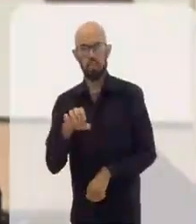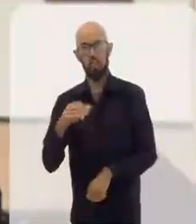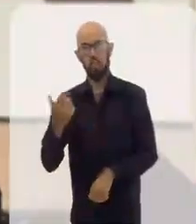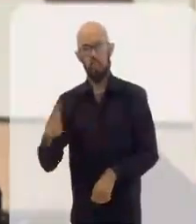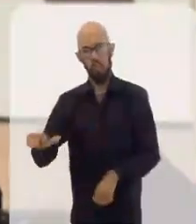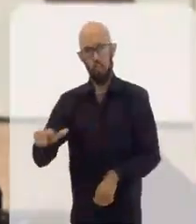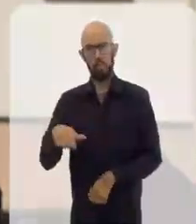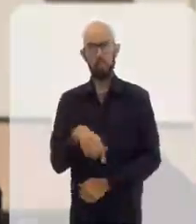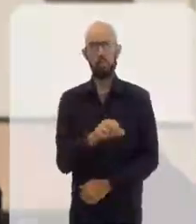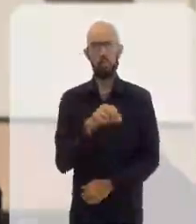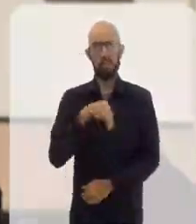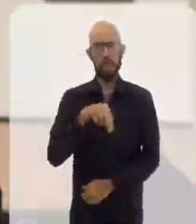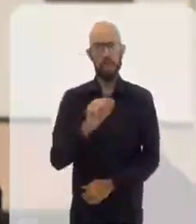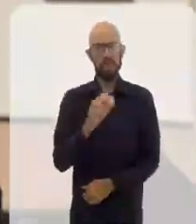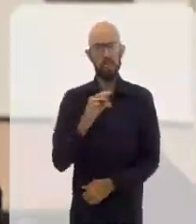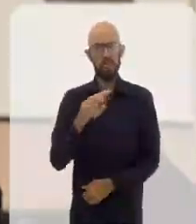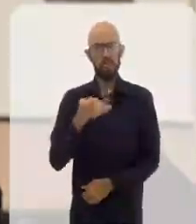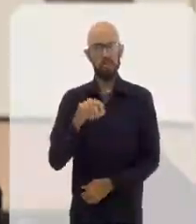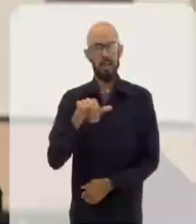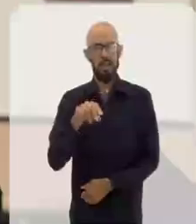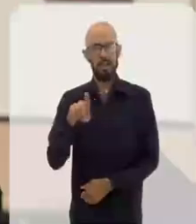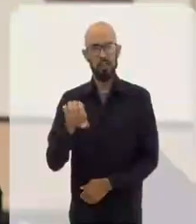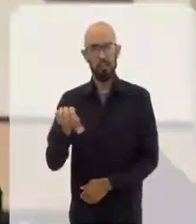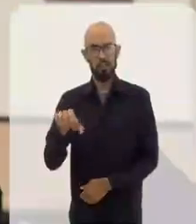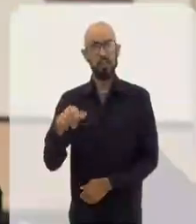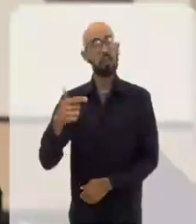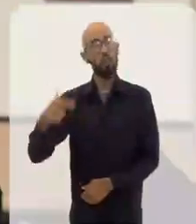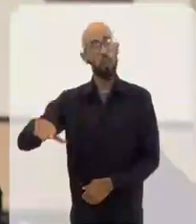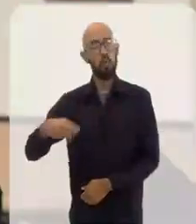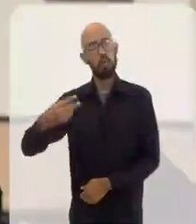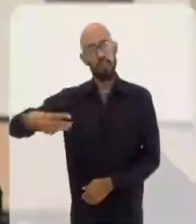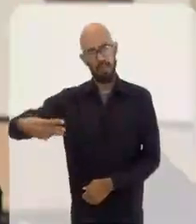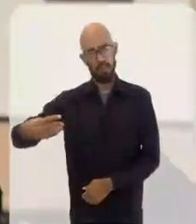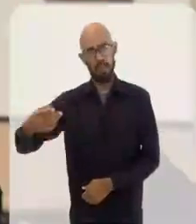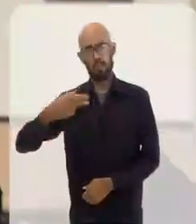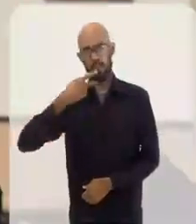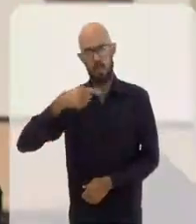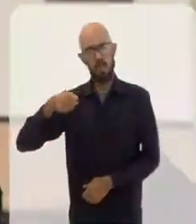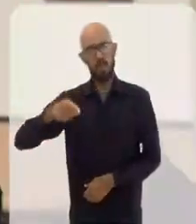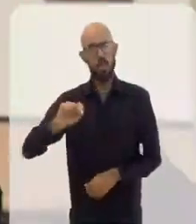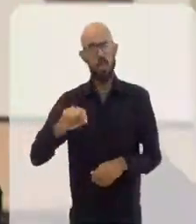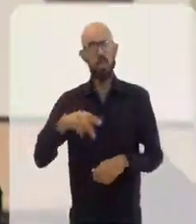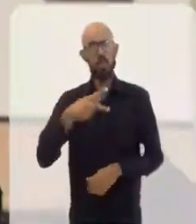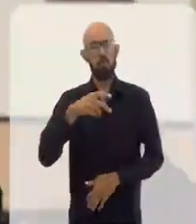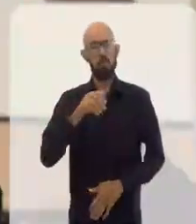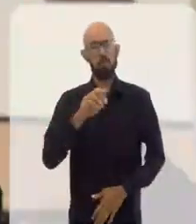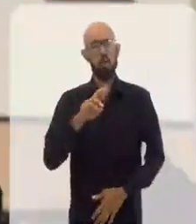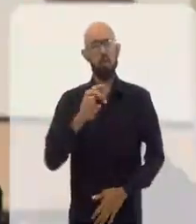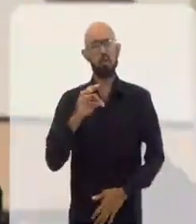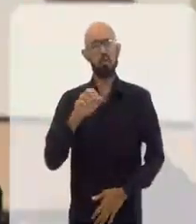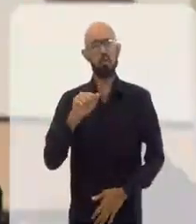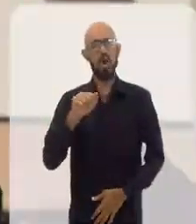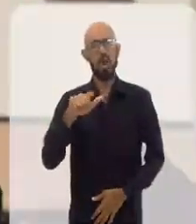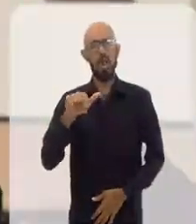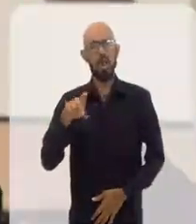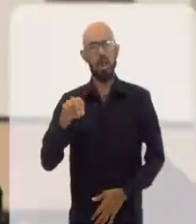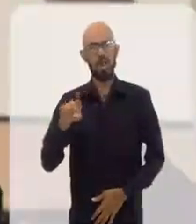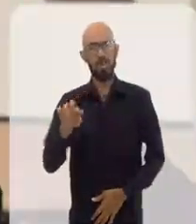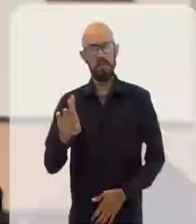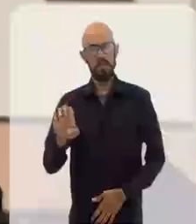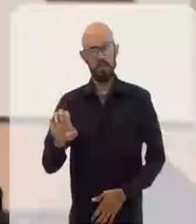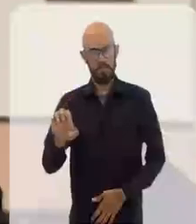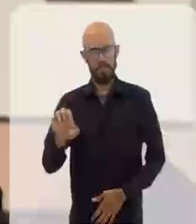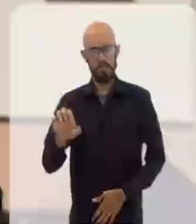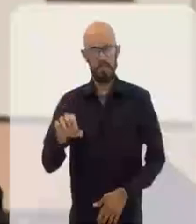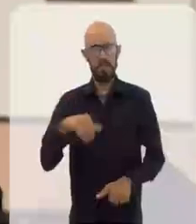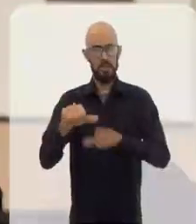outro defendia Natividade, e aí veio uma terceira via como opção, porque não chegava ao entendimento. Elevar a Porto Alegre,